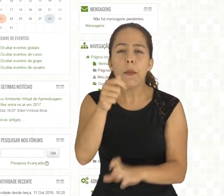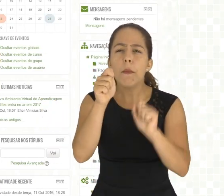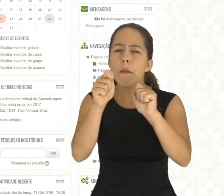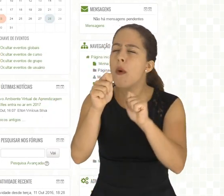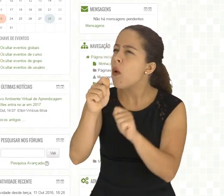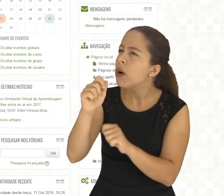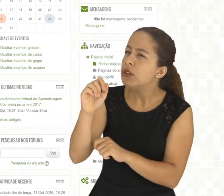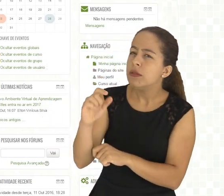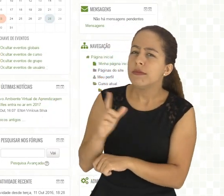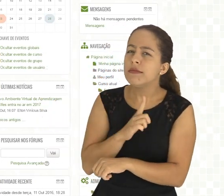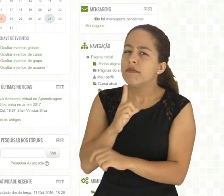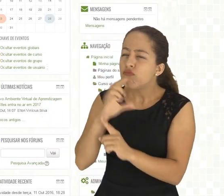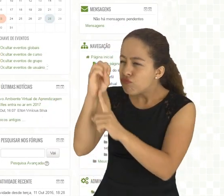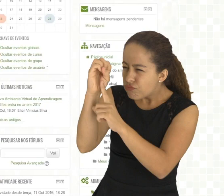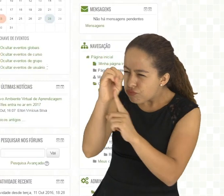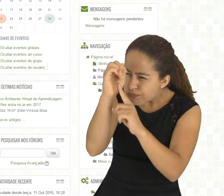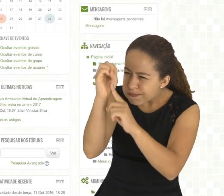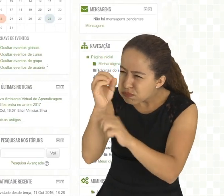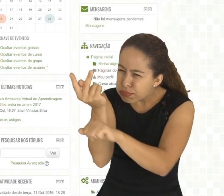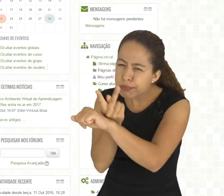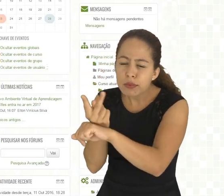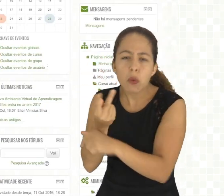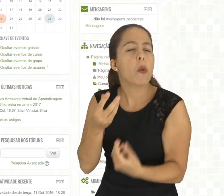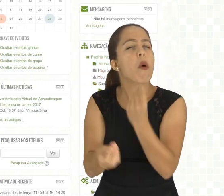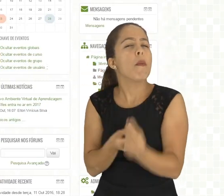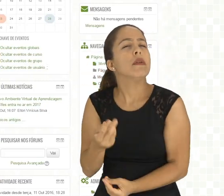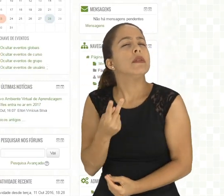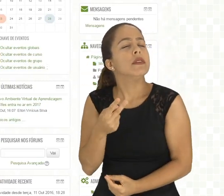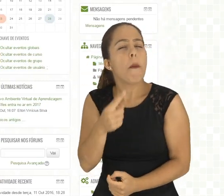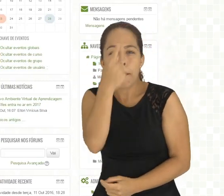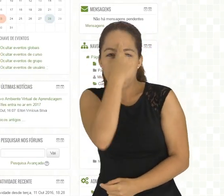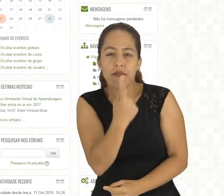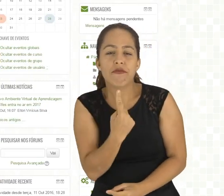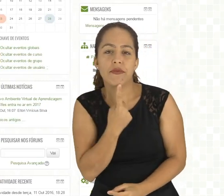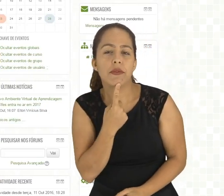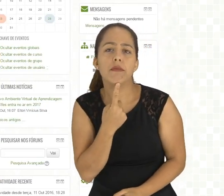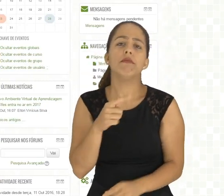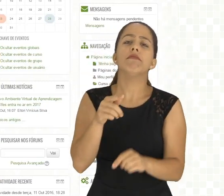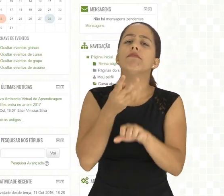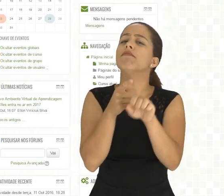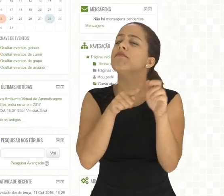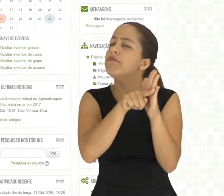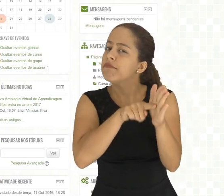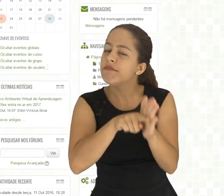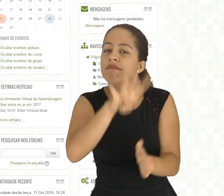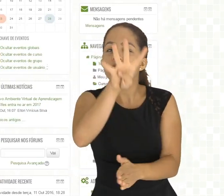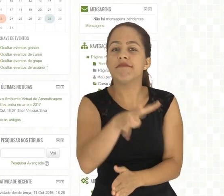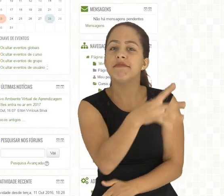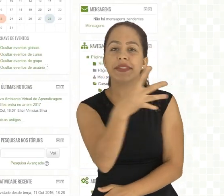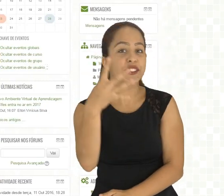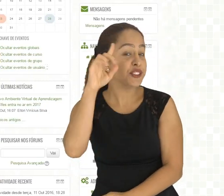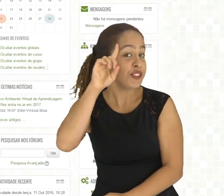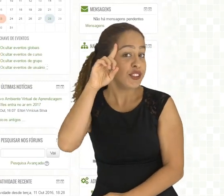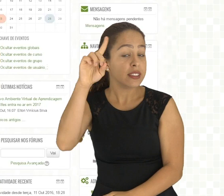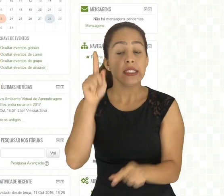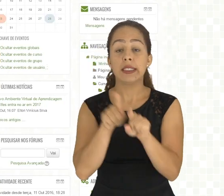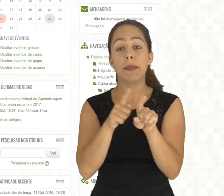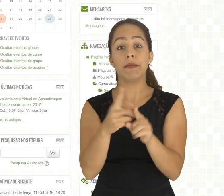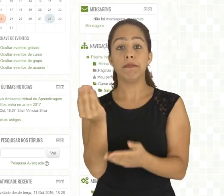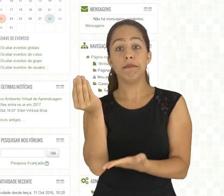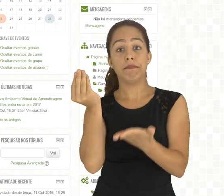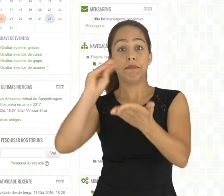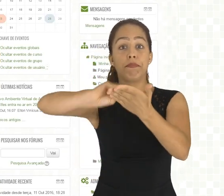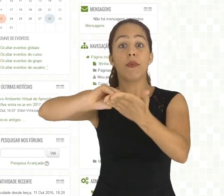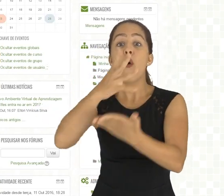facilmente informações relacionadas ao seu perfil, modificar o perfil, acessar calendário e inclusive colocar uma